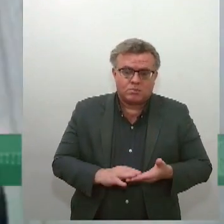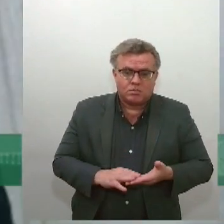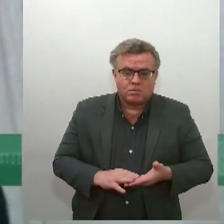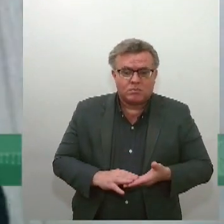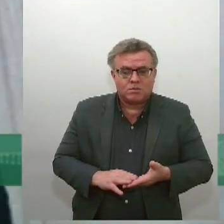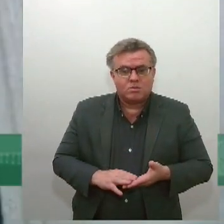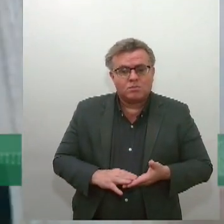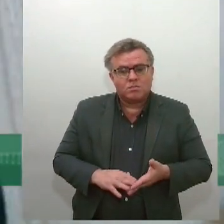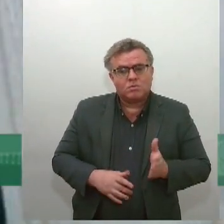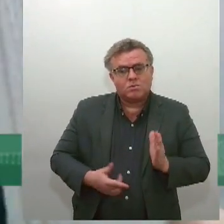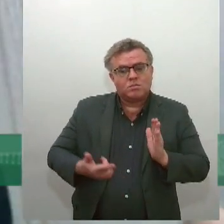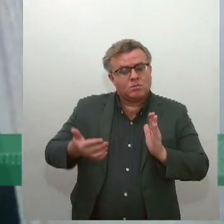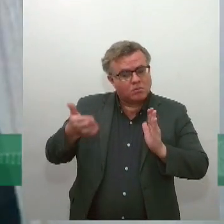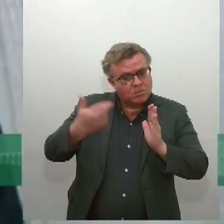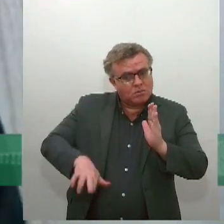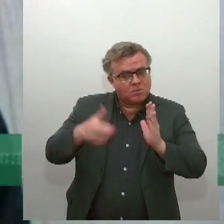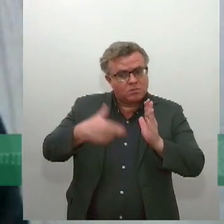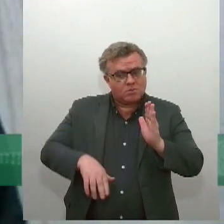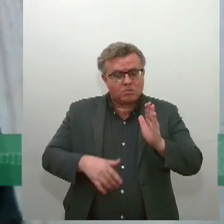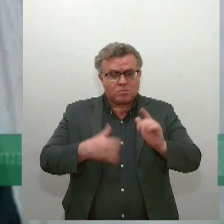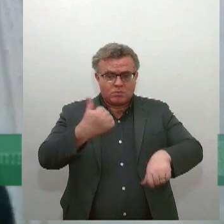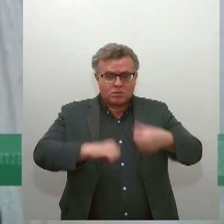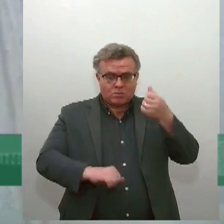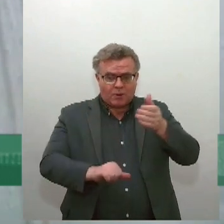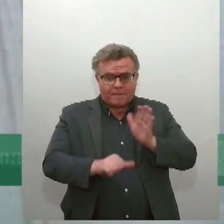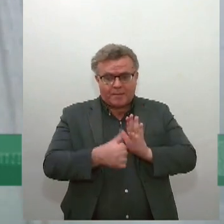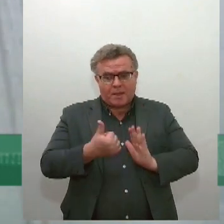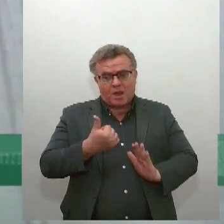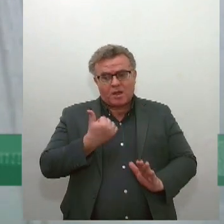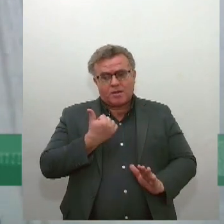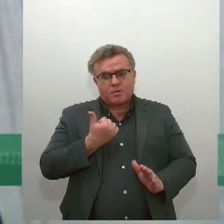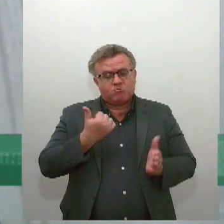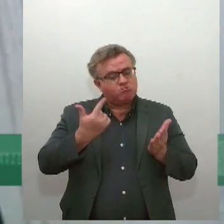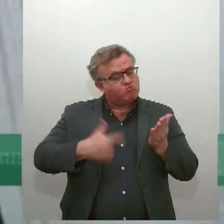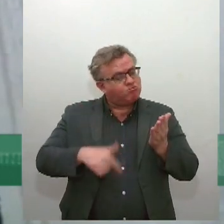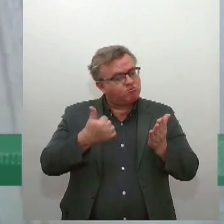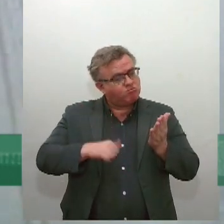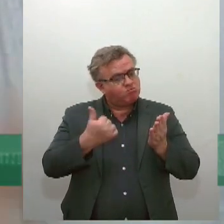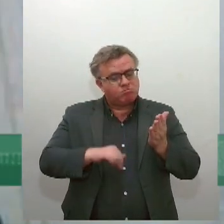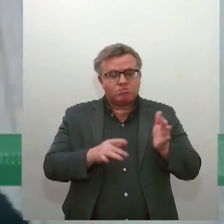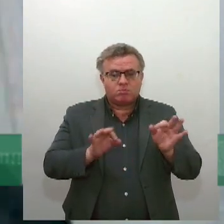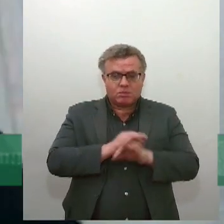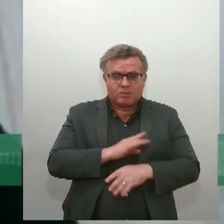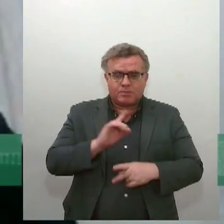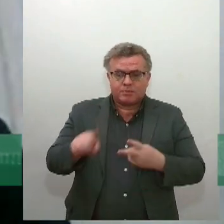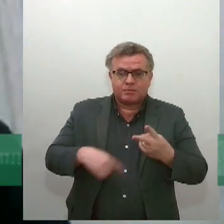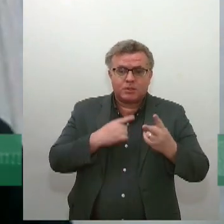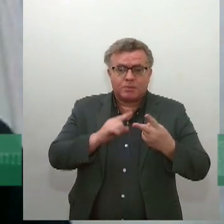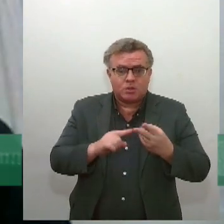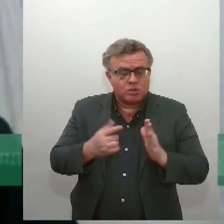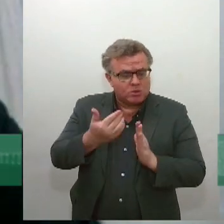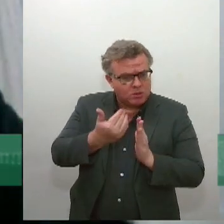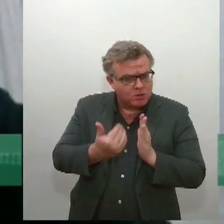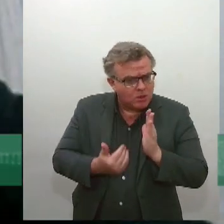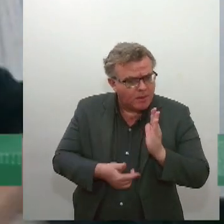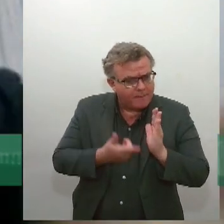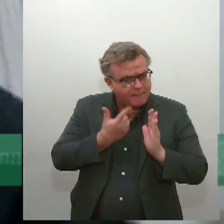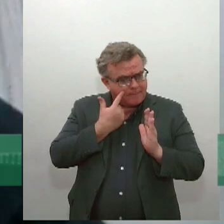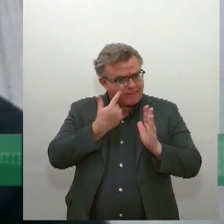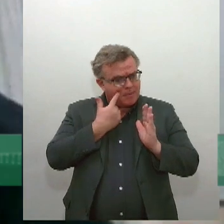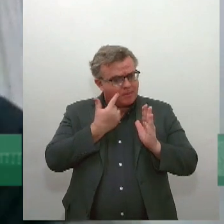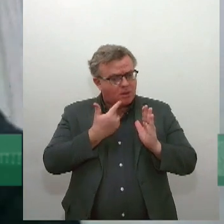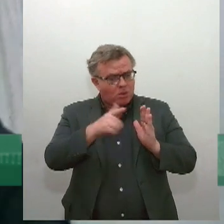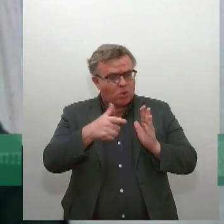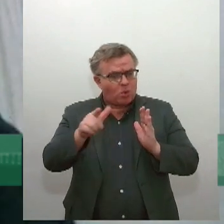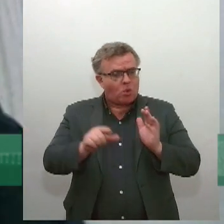uma coisa é você analisar pela primeira vez, você entra direto no Supremo. Outra coisa é você analisar em grau de revisão, já foi analisado por outro juiz. Então,